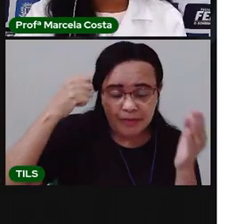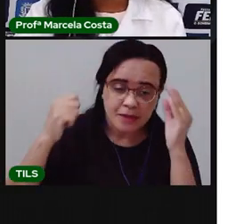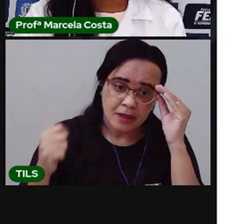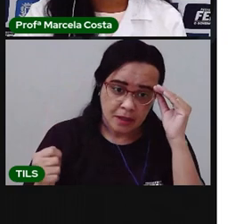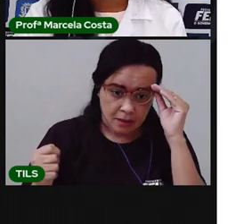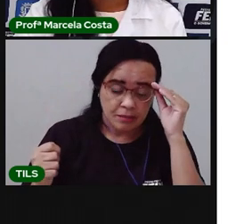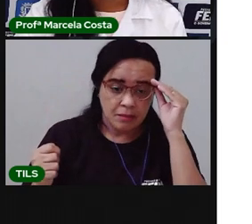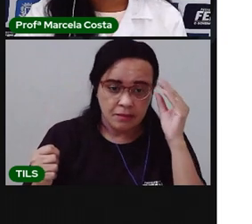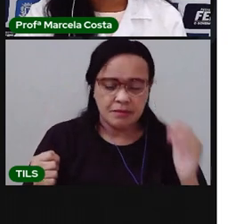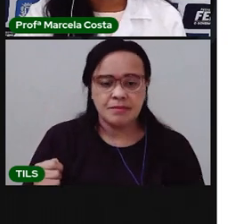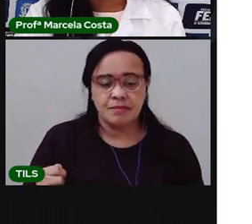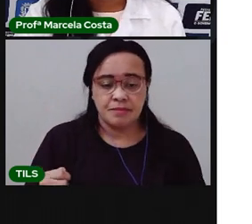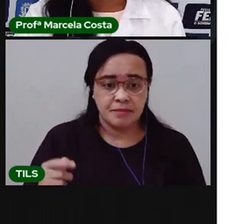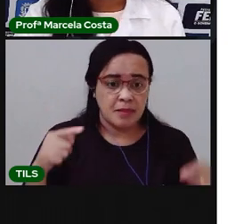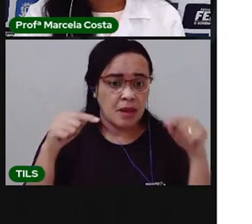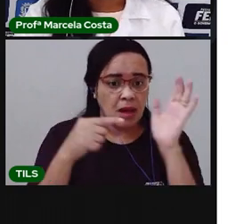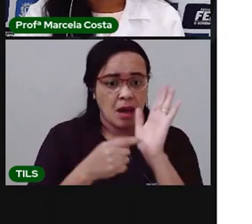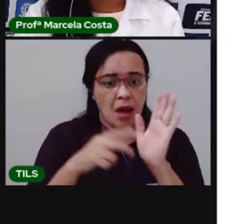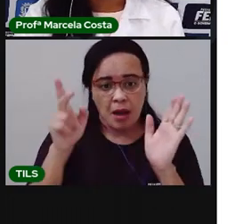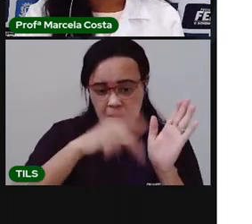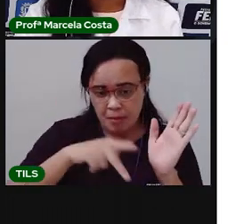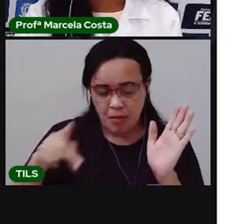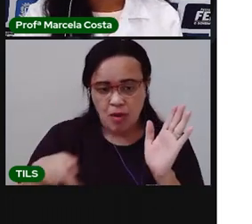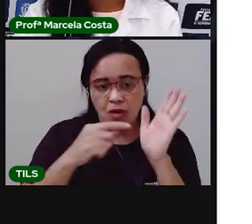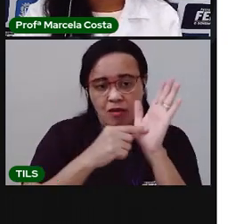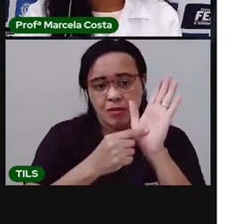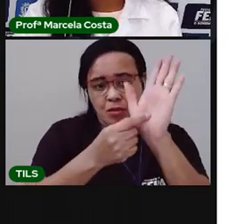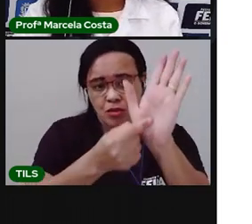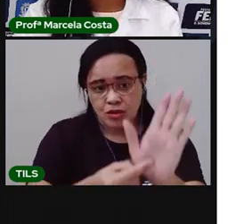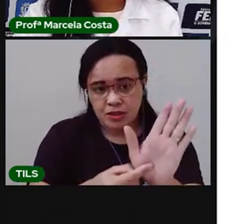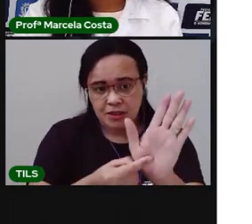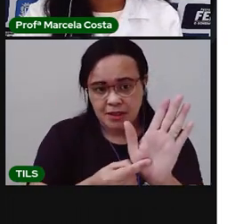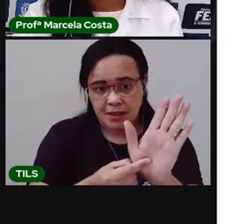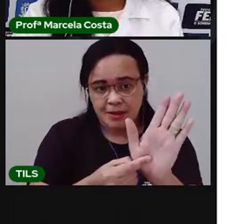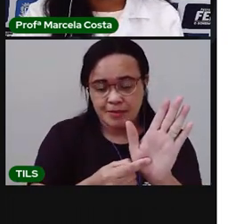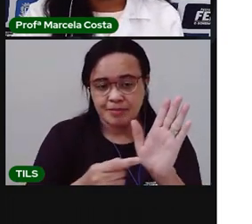para a direita. Tá bom? Ó.